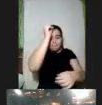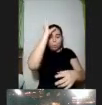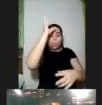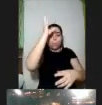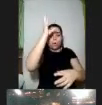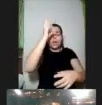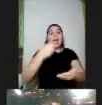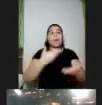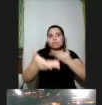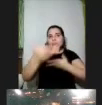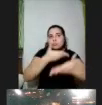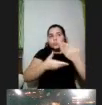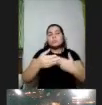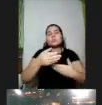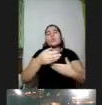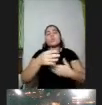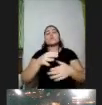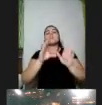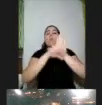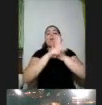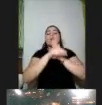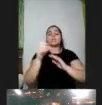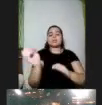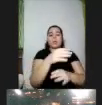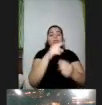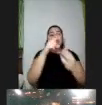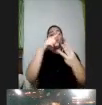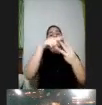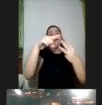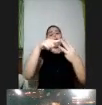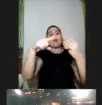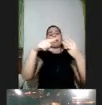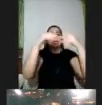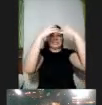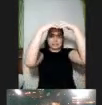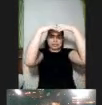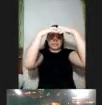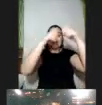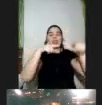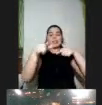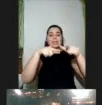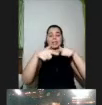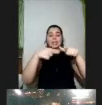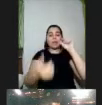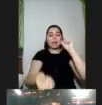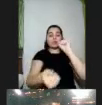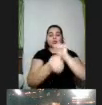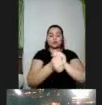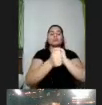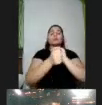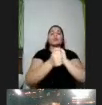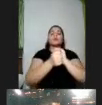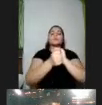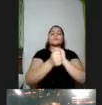então na verdade essas três redes elas trabalham de forma articulada e sempre em processos